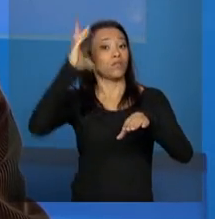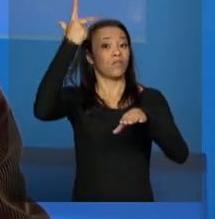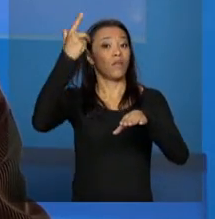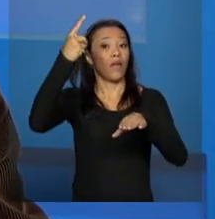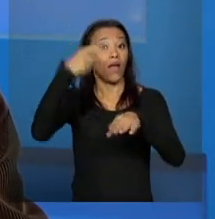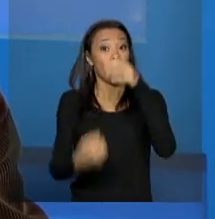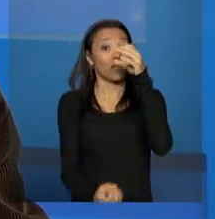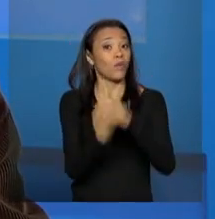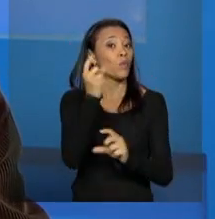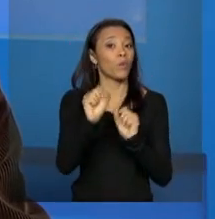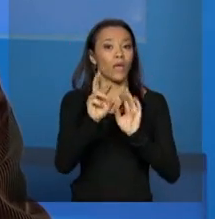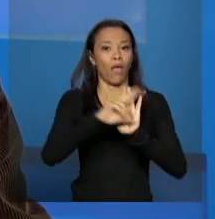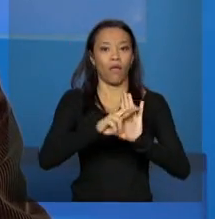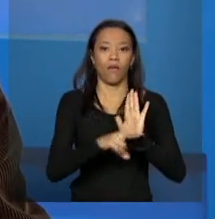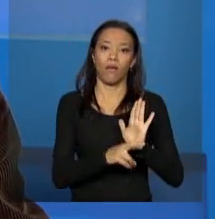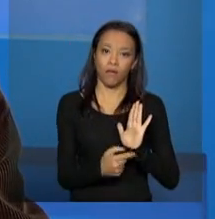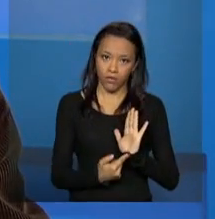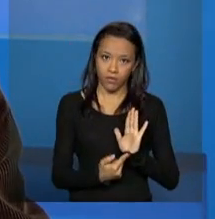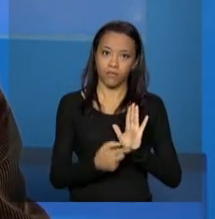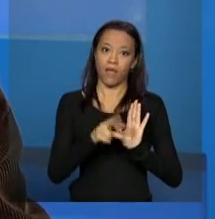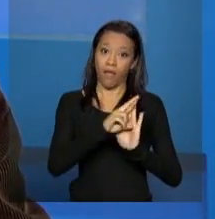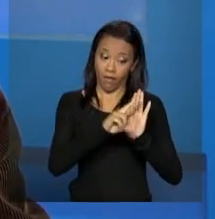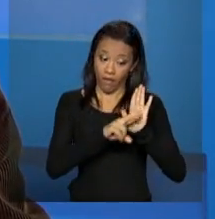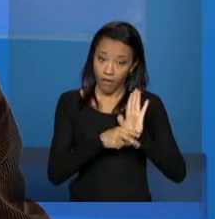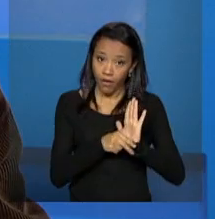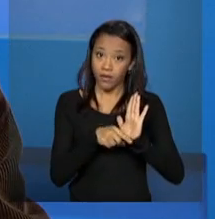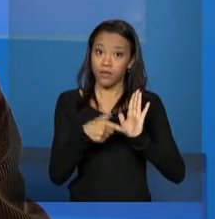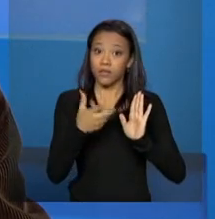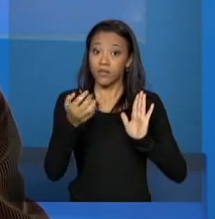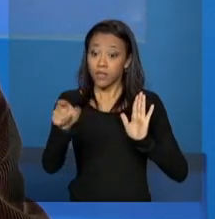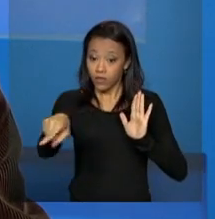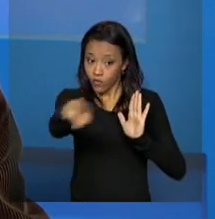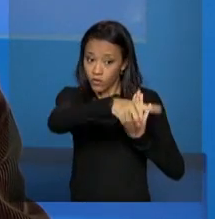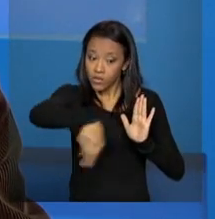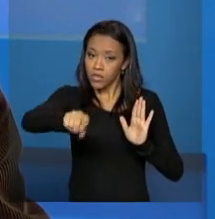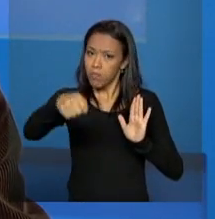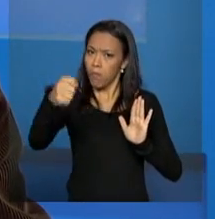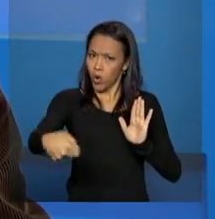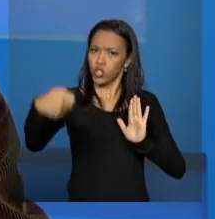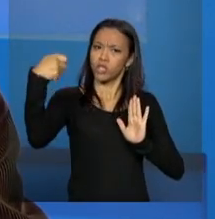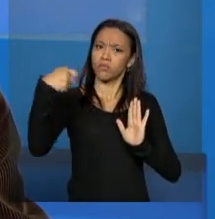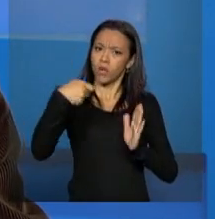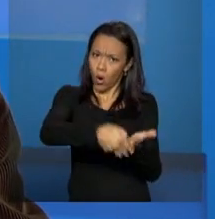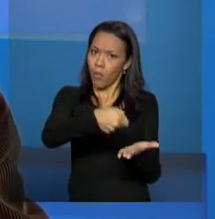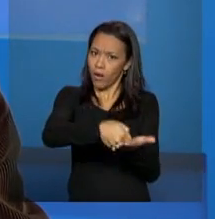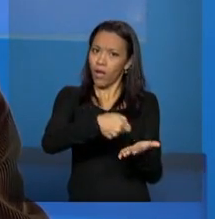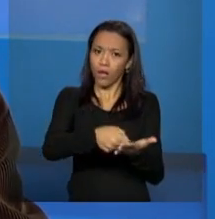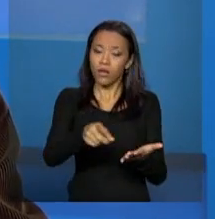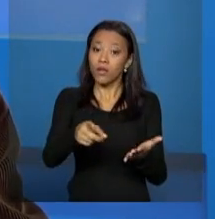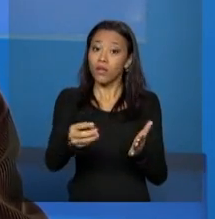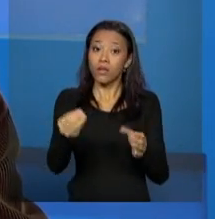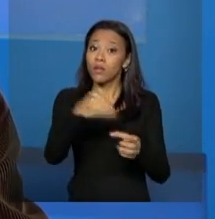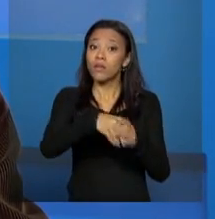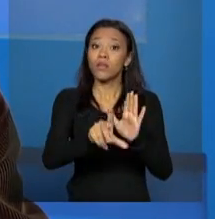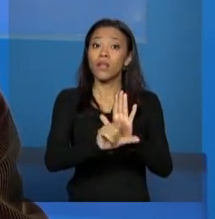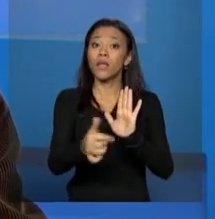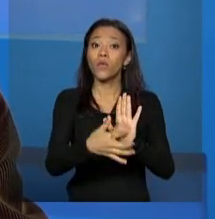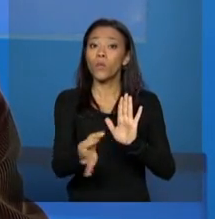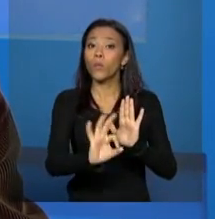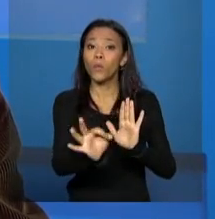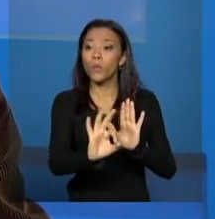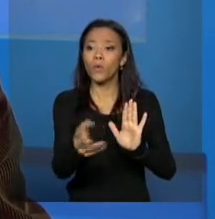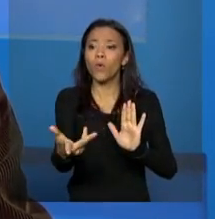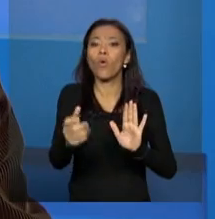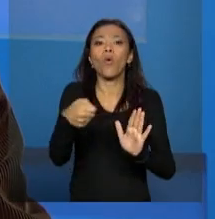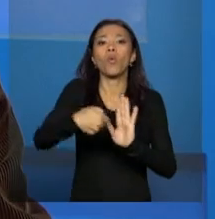E é em cima dessa norma que o cidadão, que o usuário dessa política pode cobrar. Quer dizer, aquilo que não está na lei na política pública, fica muito difícil para você